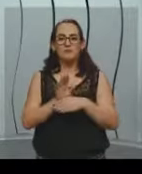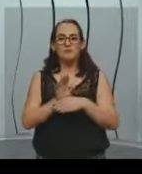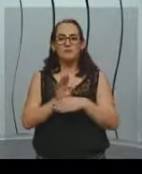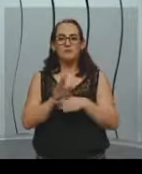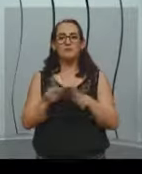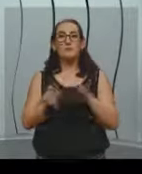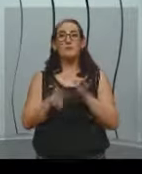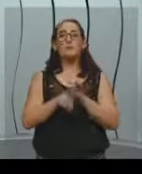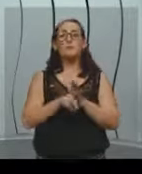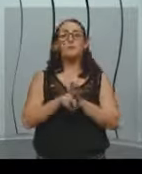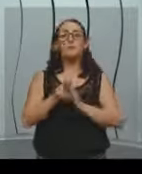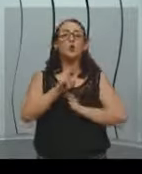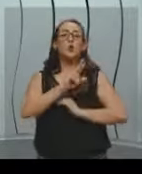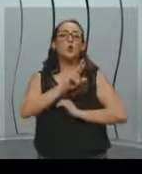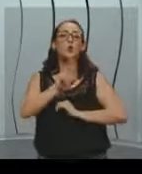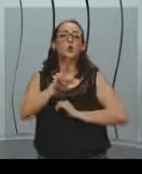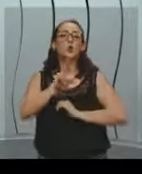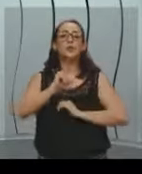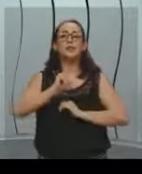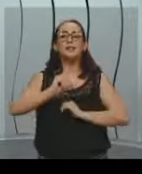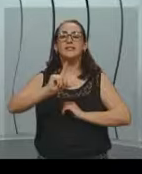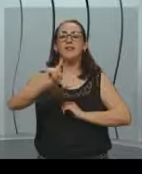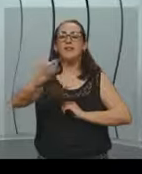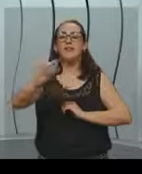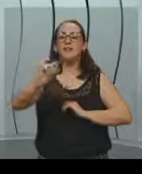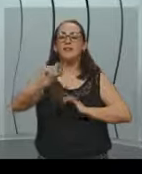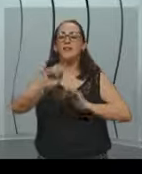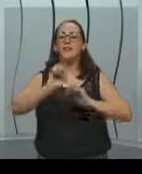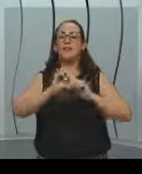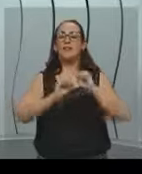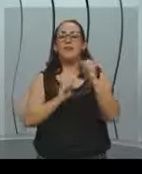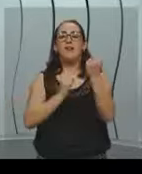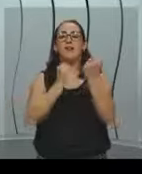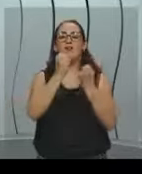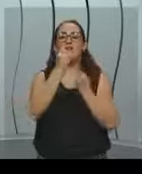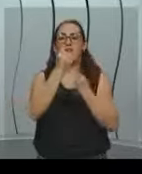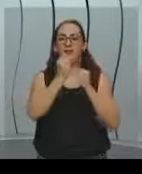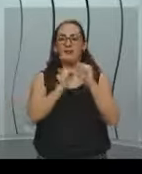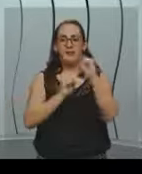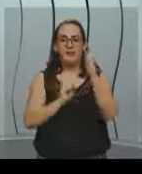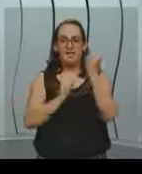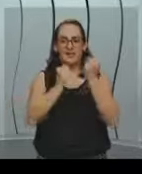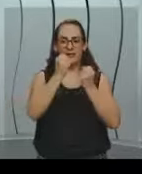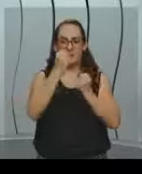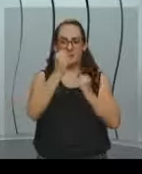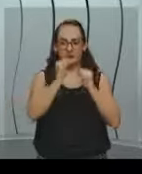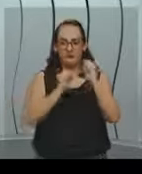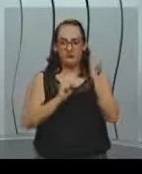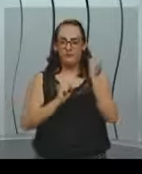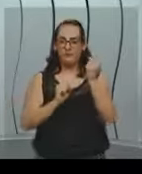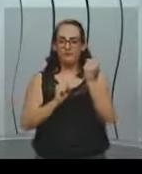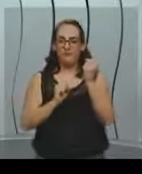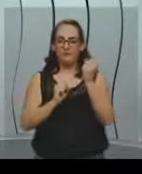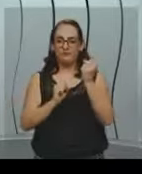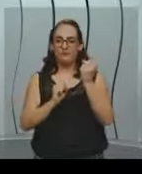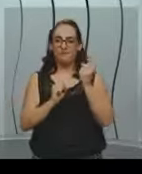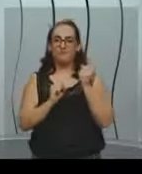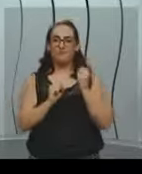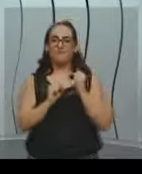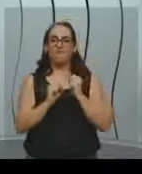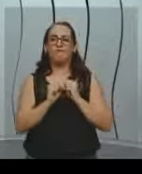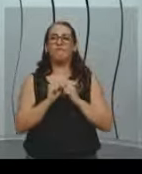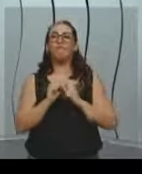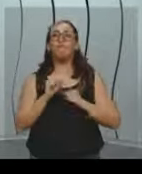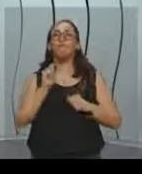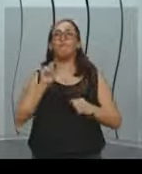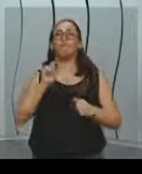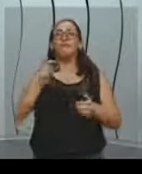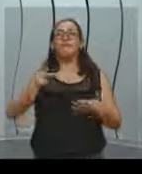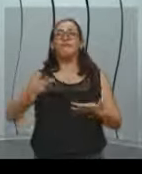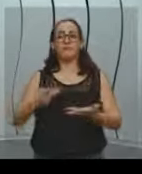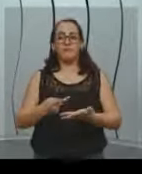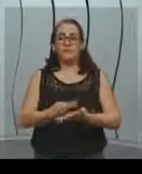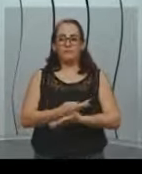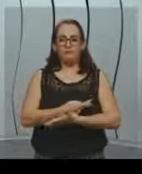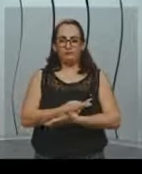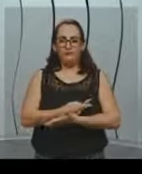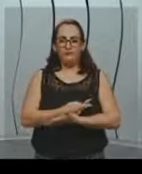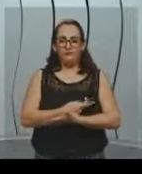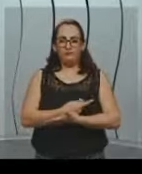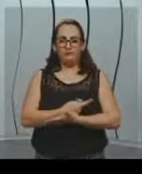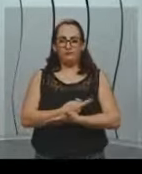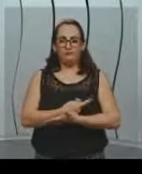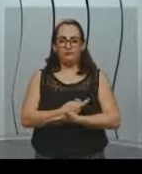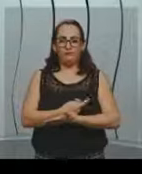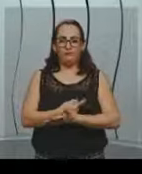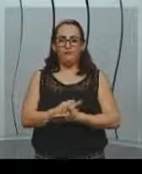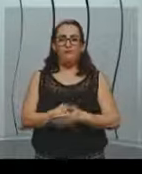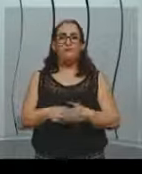Saída da Fábrica. É literalmente a saída da fábrica. O que que aconteceu? Eles colocaram a câmera de